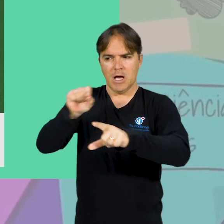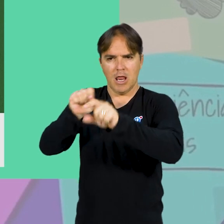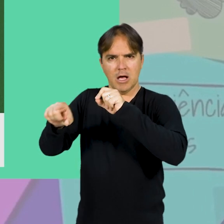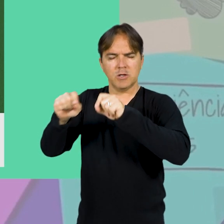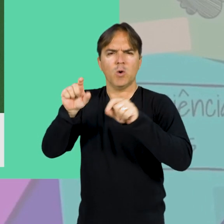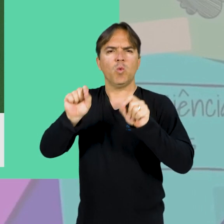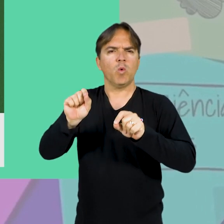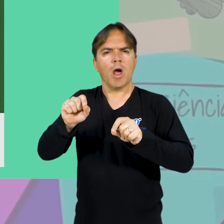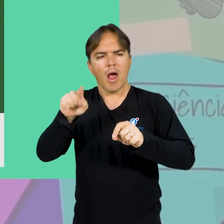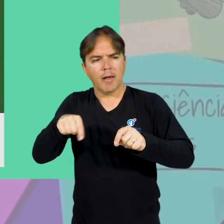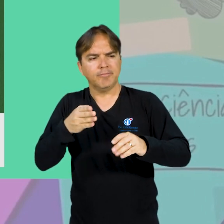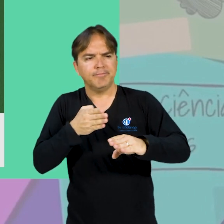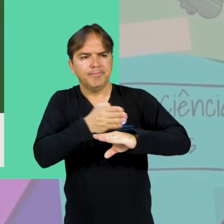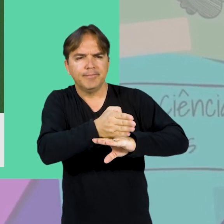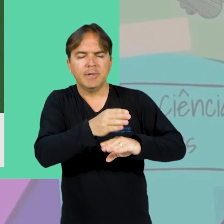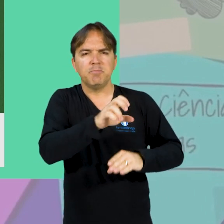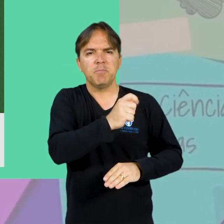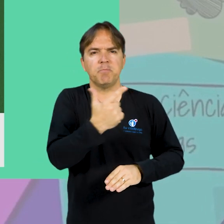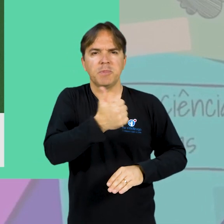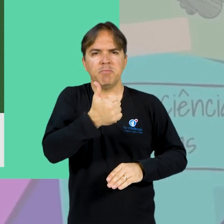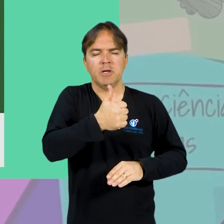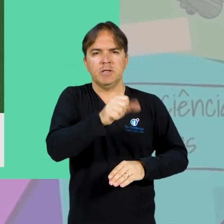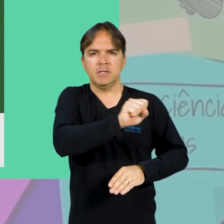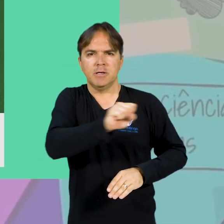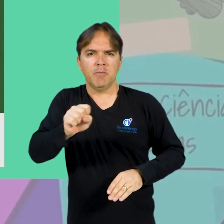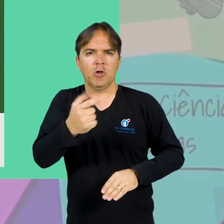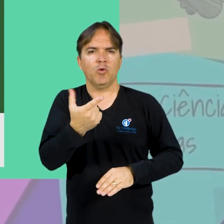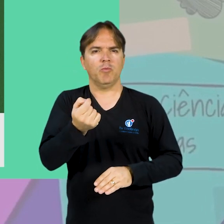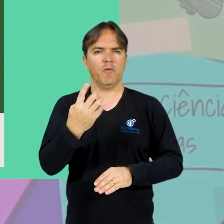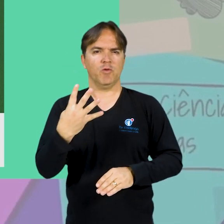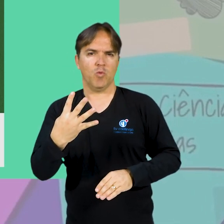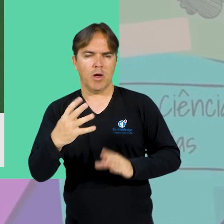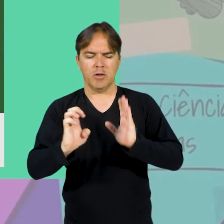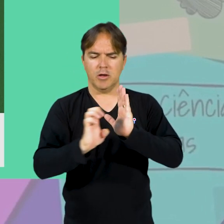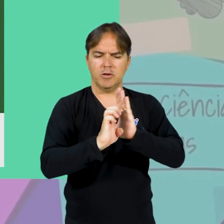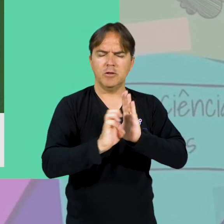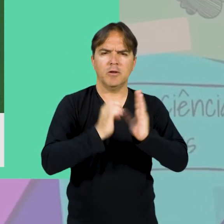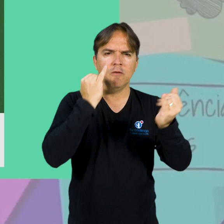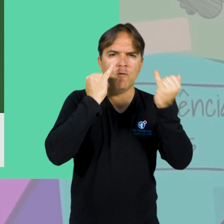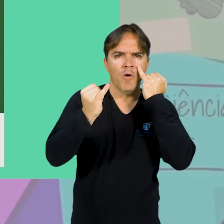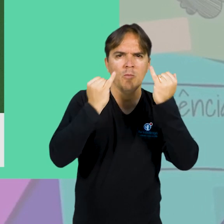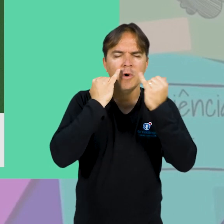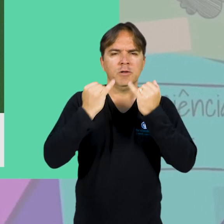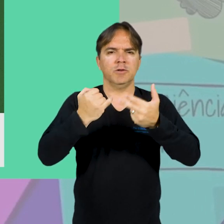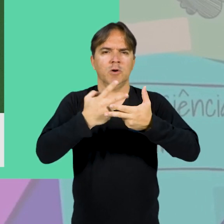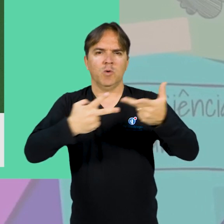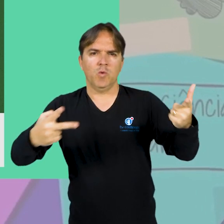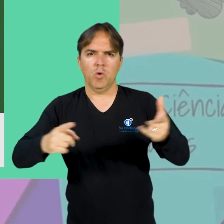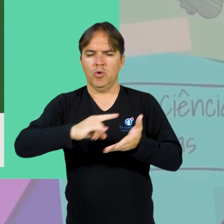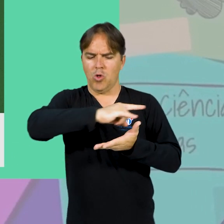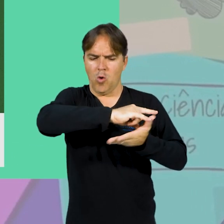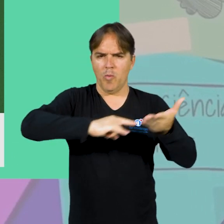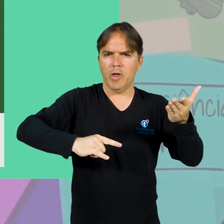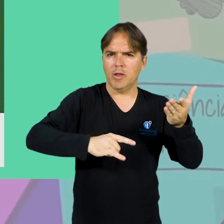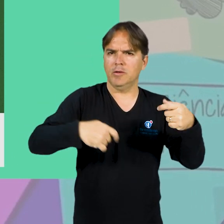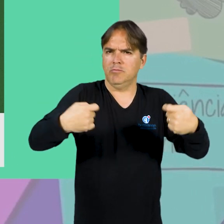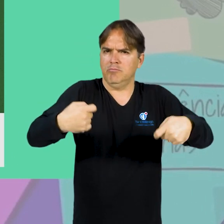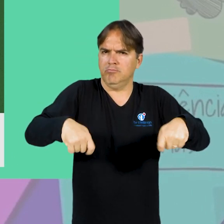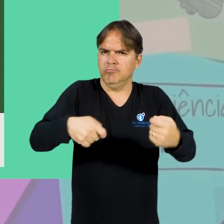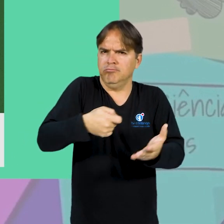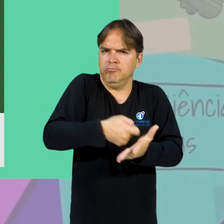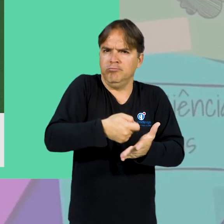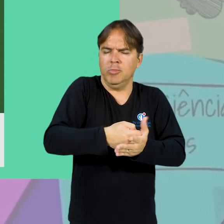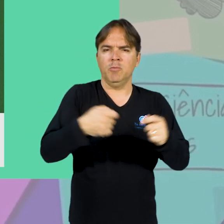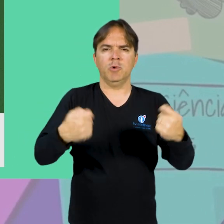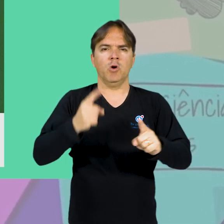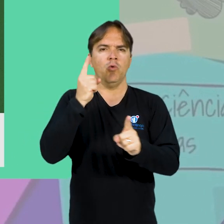de estudantes no primeiro semestre de 2024. O edital com as informações sobre a documentação exigida pode ser acessado